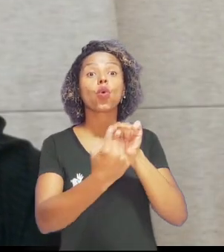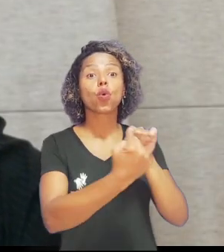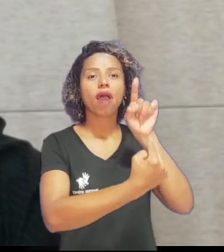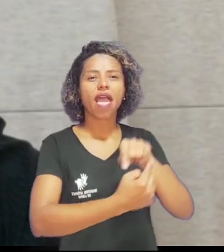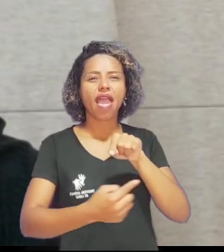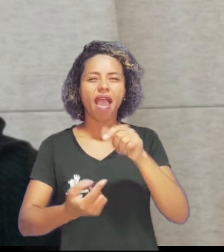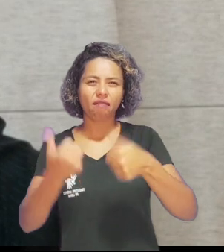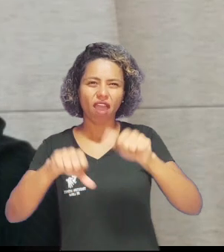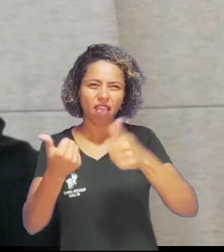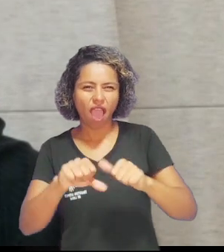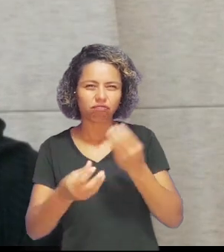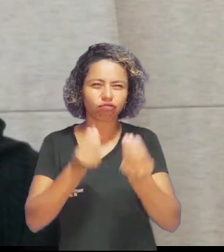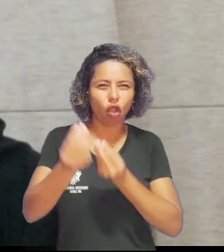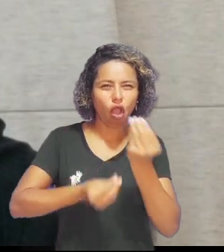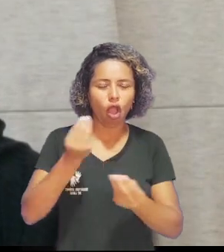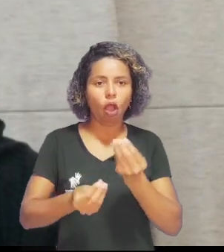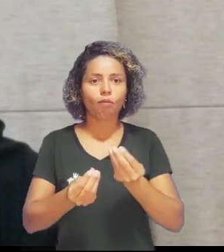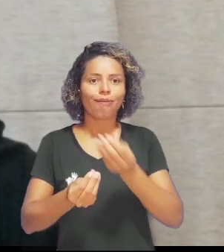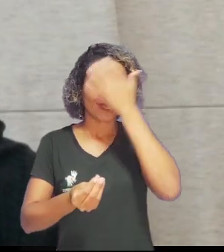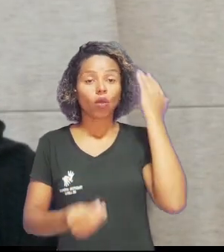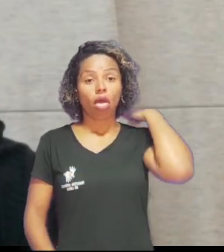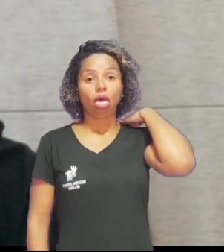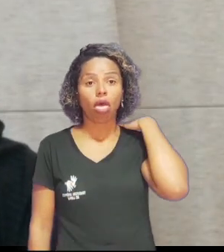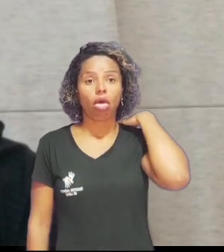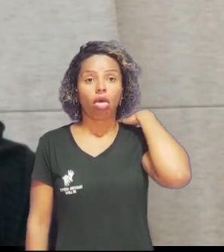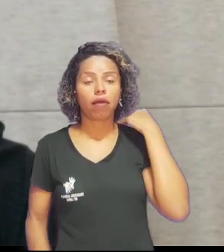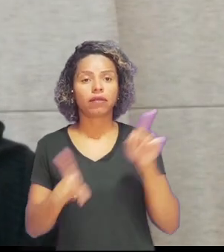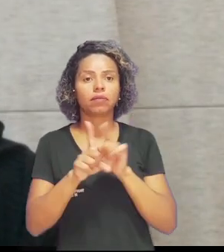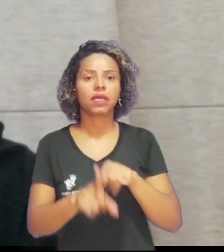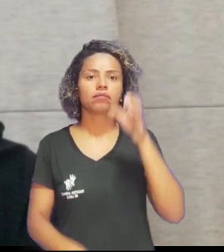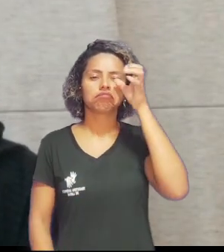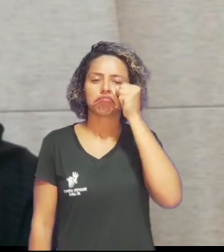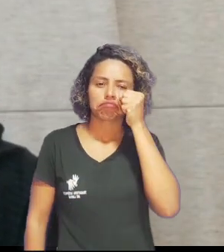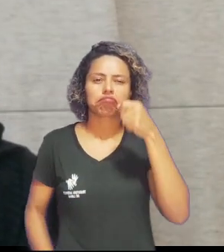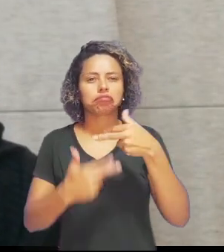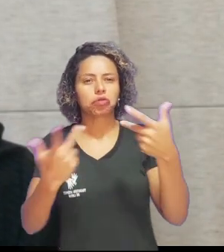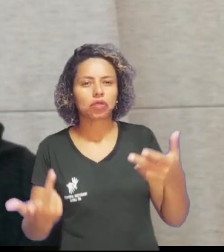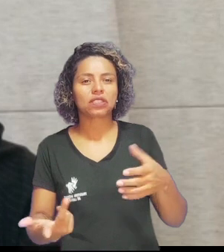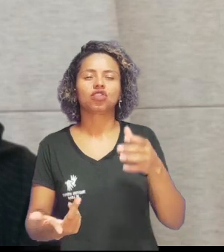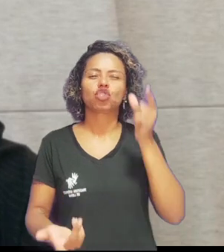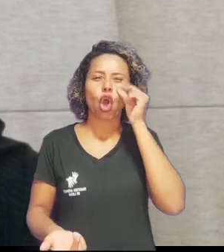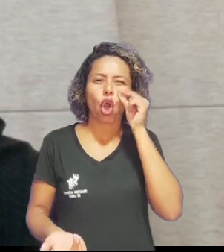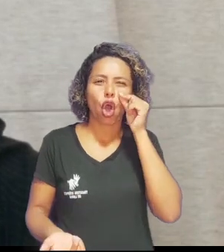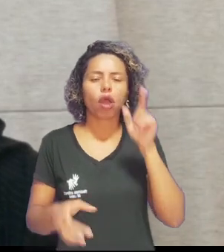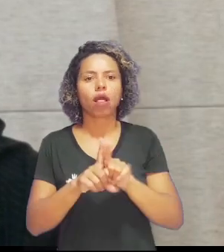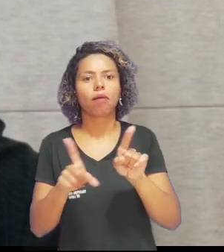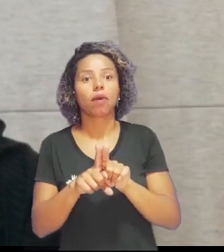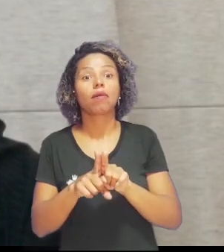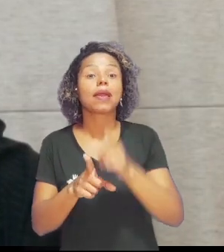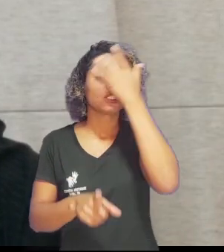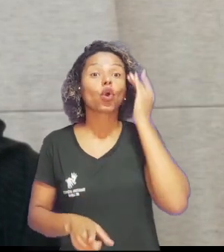que tem o objetivo de avaliar as repercussões respiratórias, funcionais, dispineia e qualidade de vida de